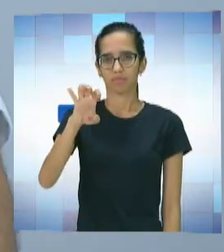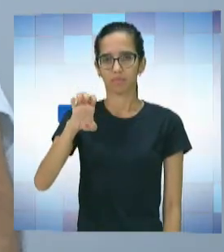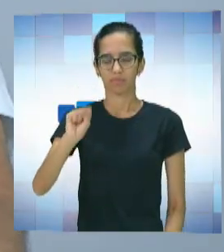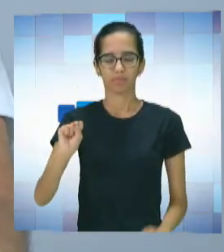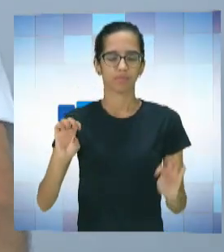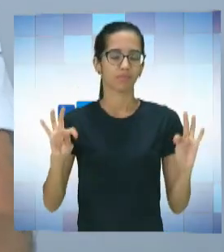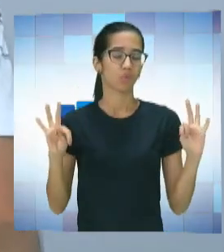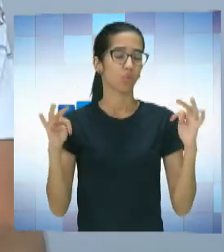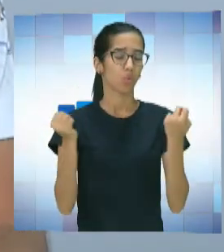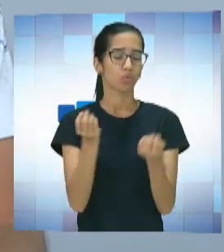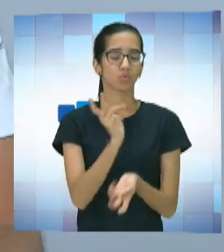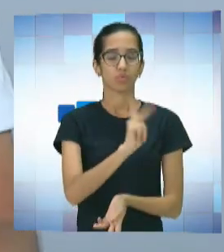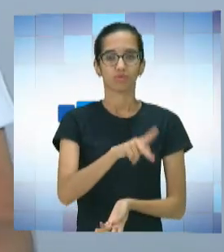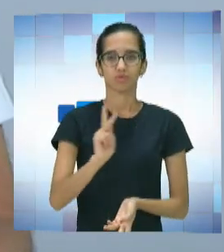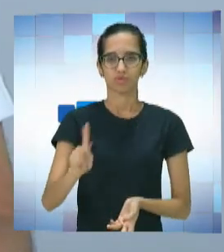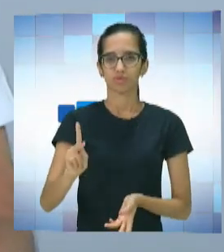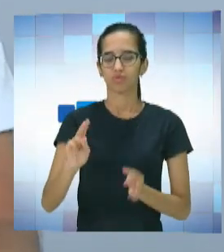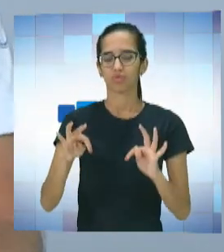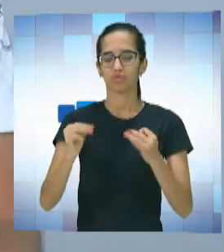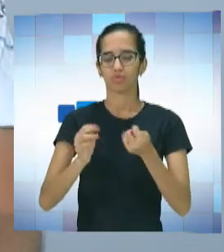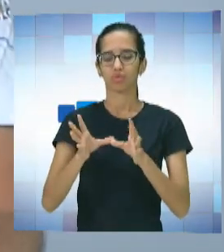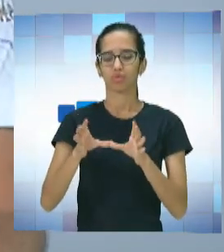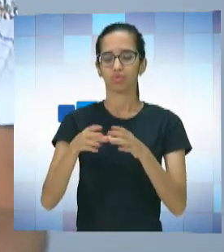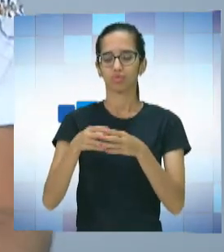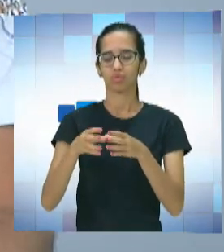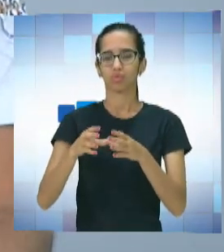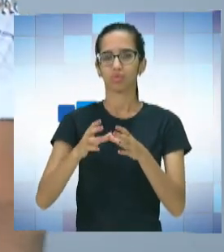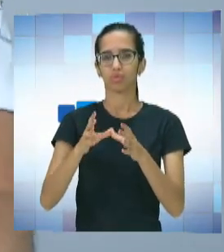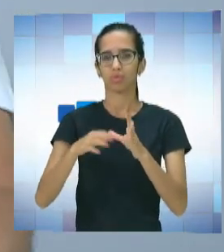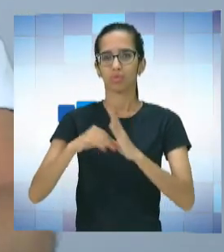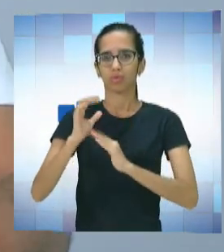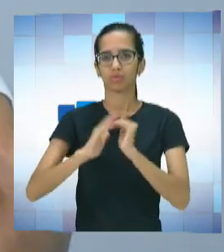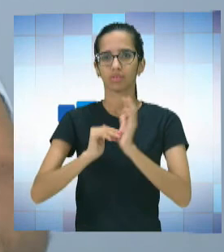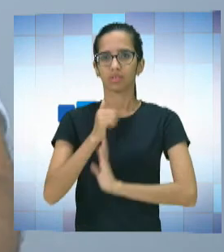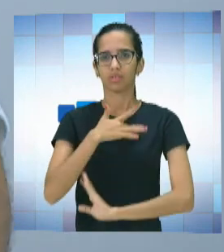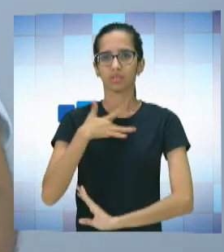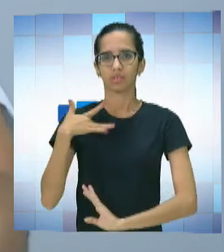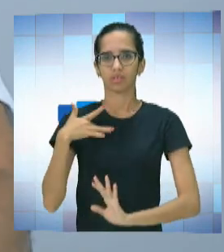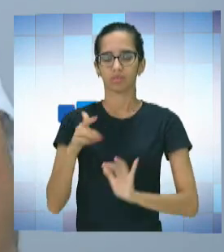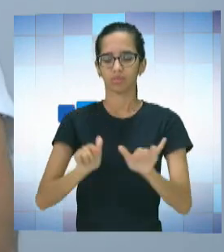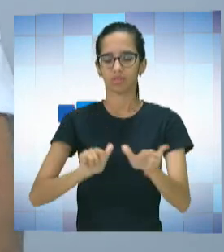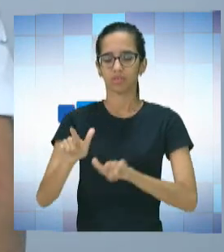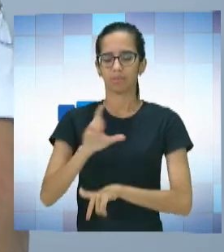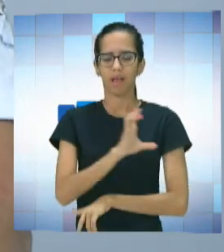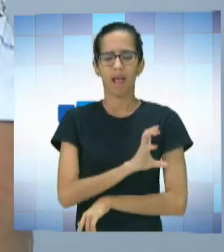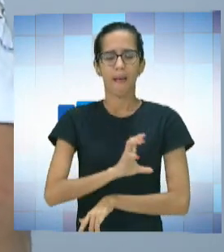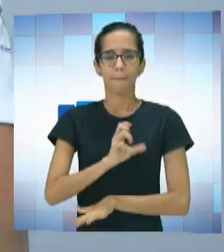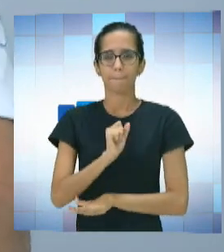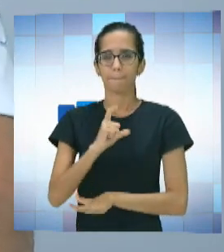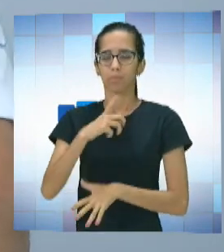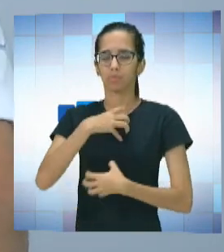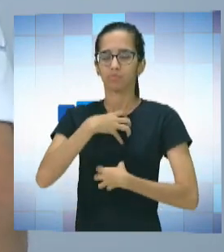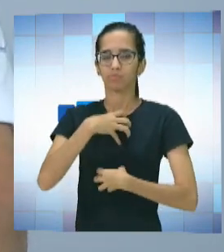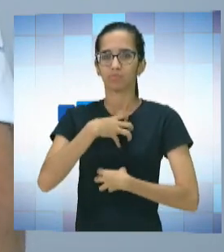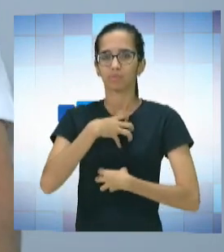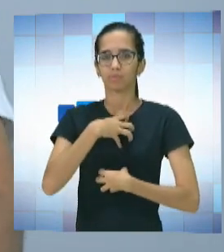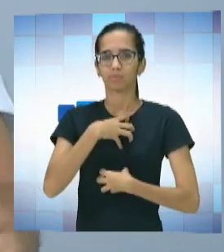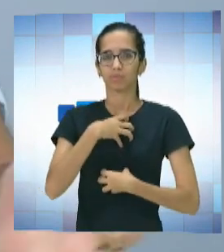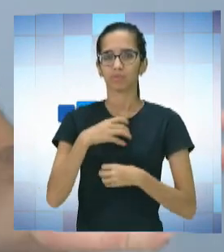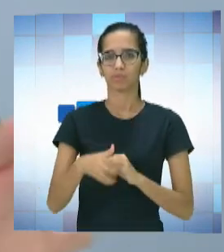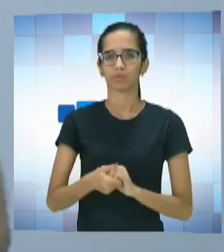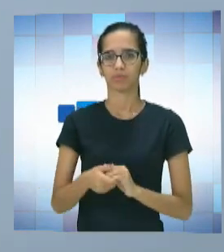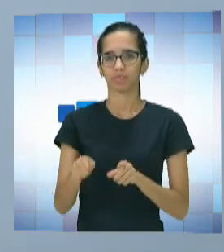todos os professores, para a nossa equipe multidisciplinar da área de saúde, por esse desempenho, esse amor que tem ao projeto e agradecer